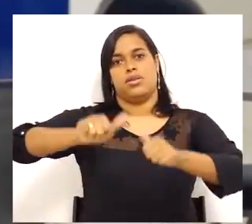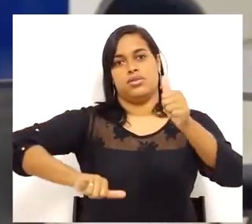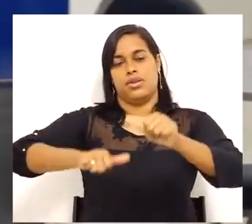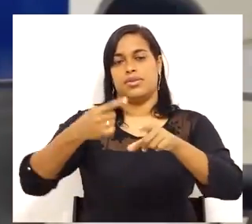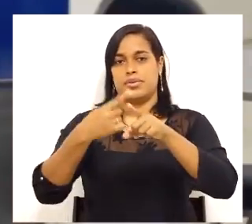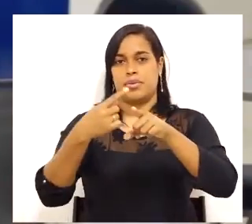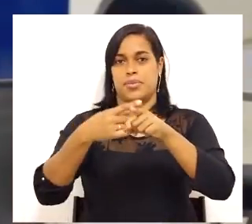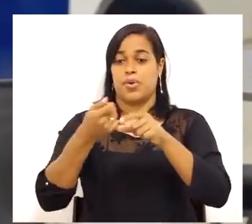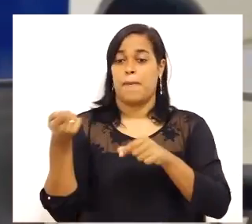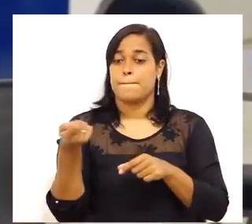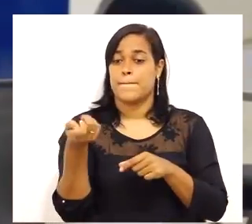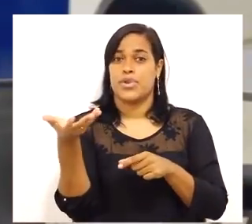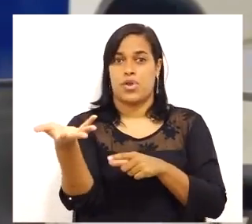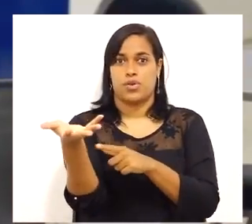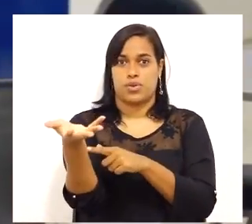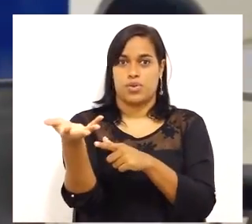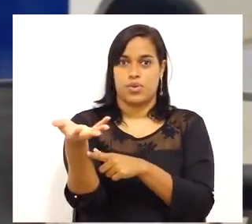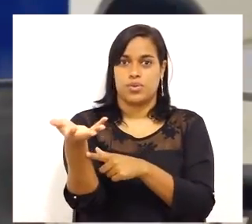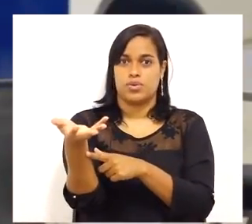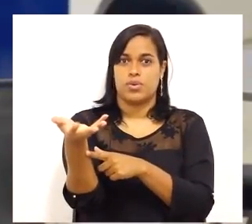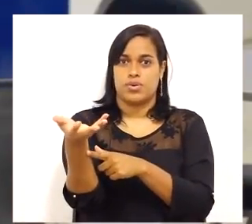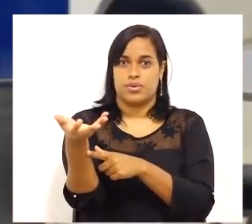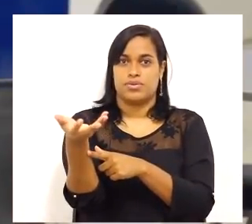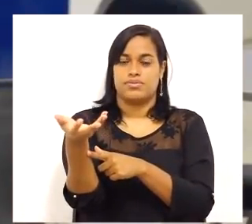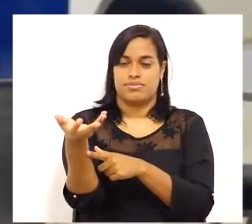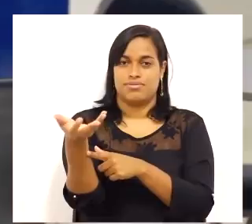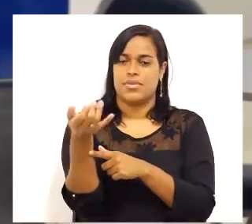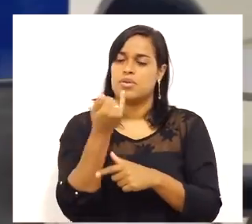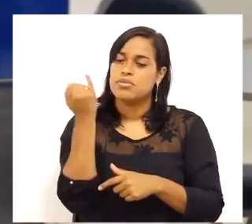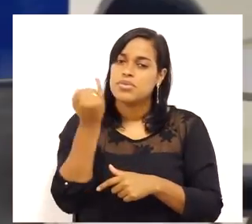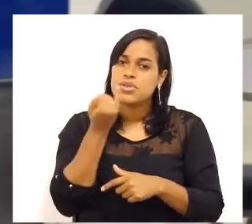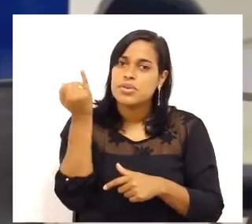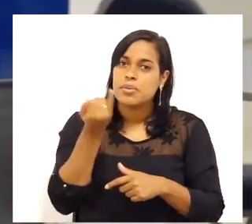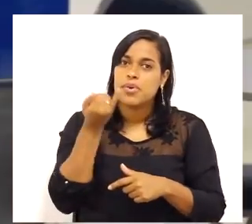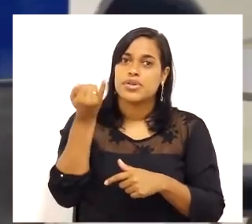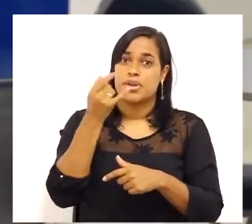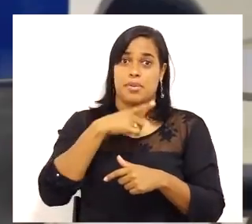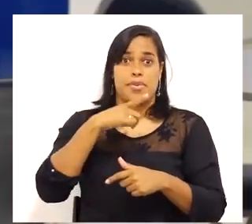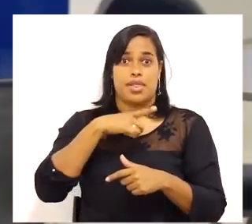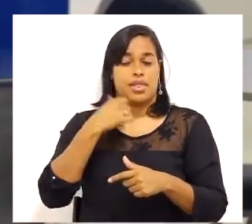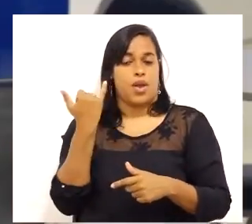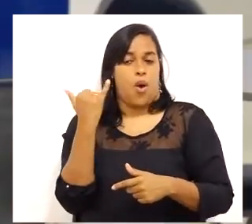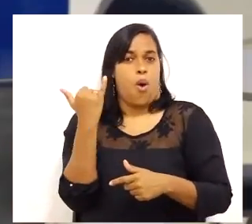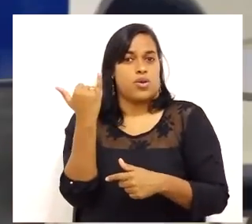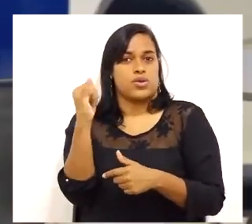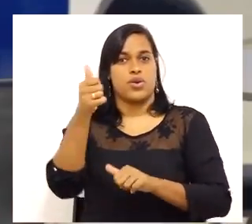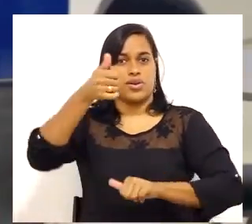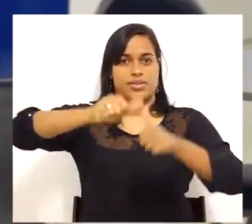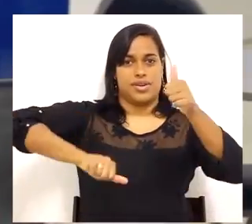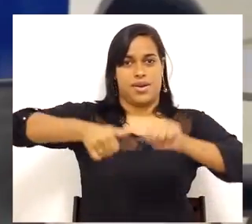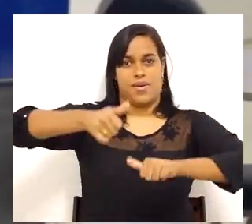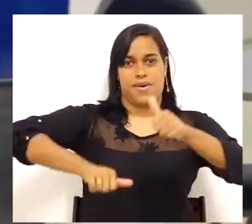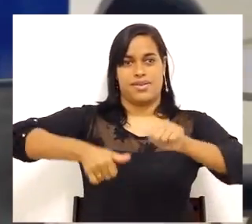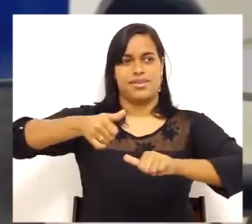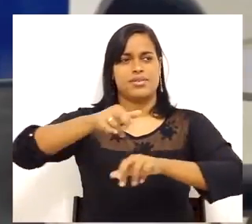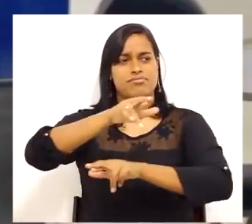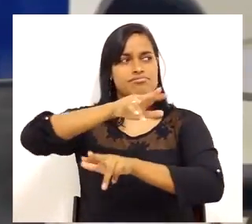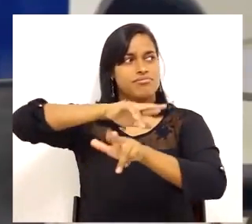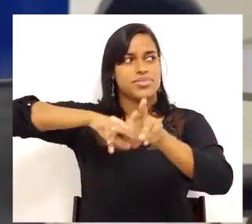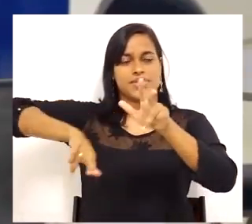o produto físico tangível, para que a gente possa testar que ele tem qualidade, uma série de requisitos como